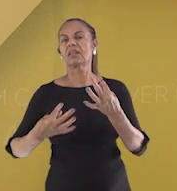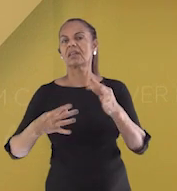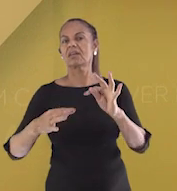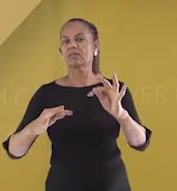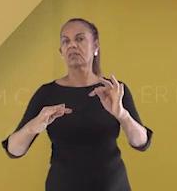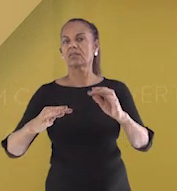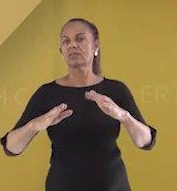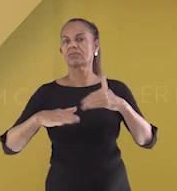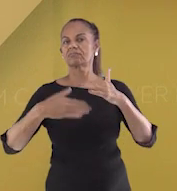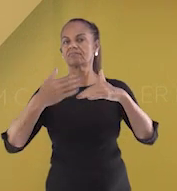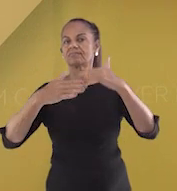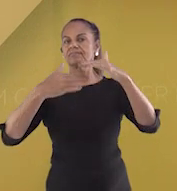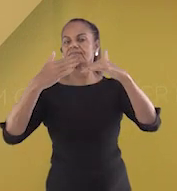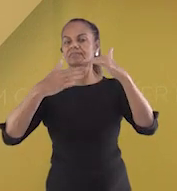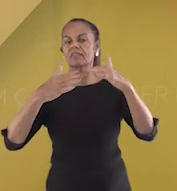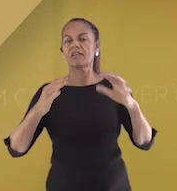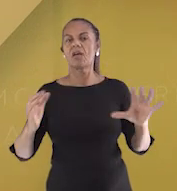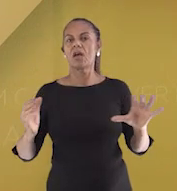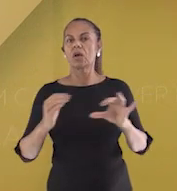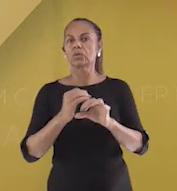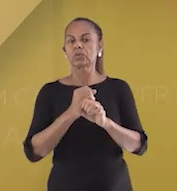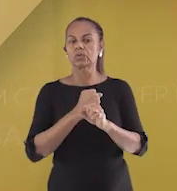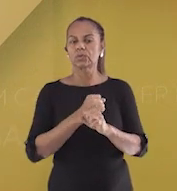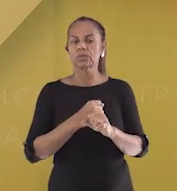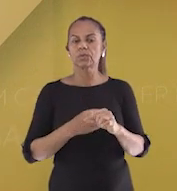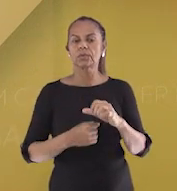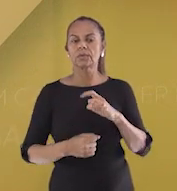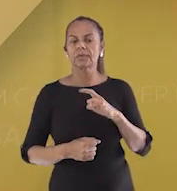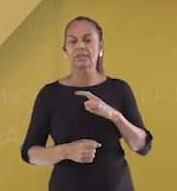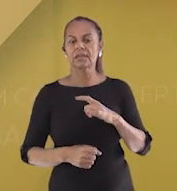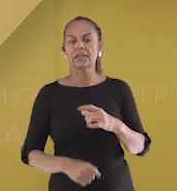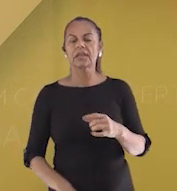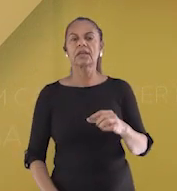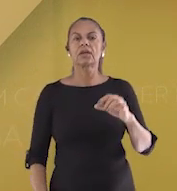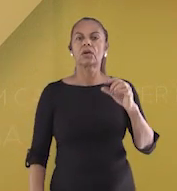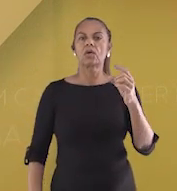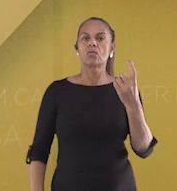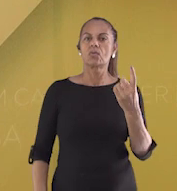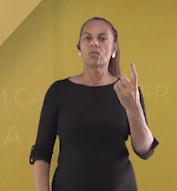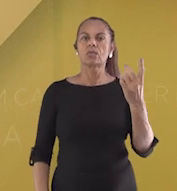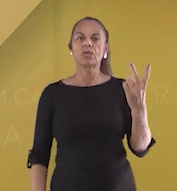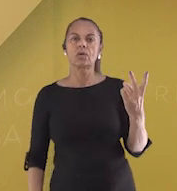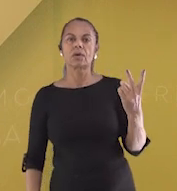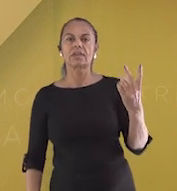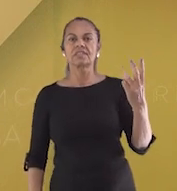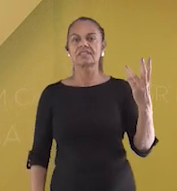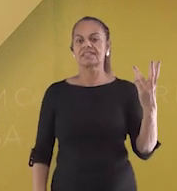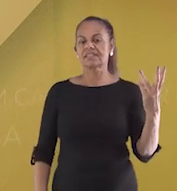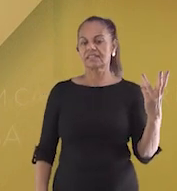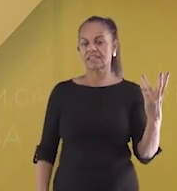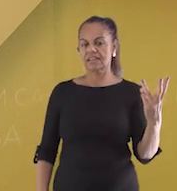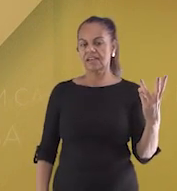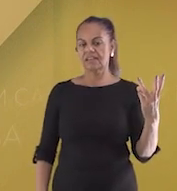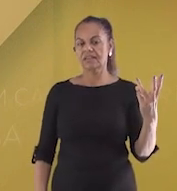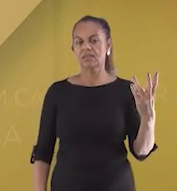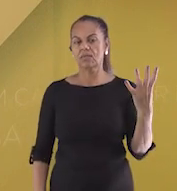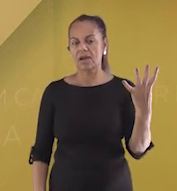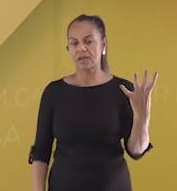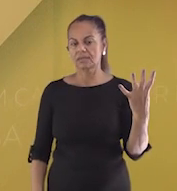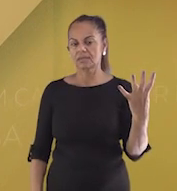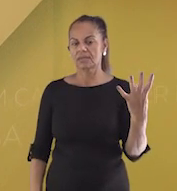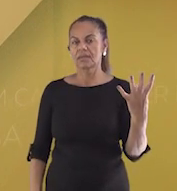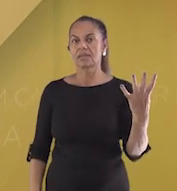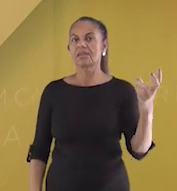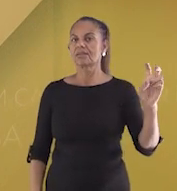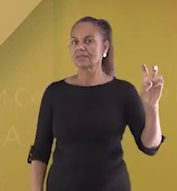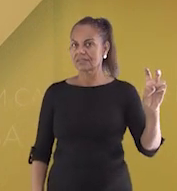Ao todo são o Play 1, o Play 2, o Play 3, o Play 4 e